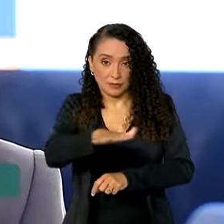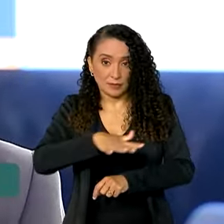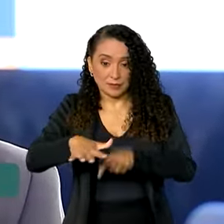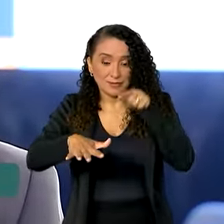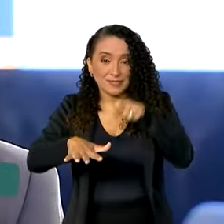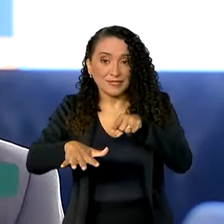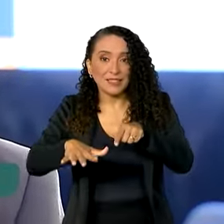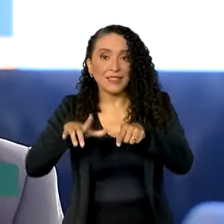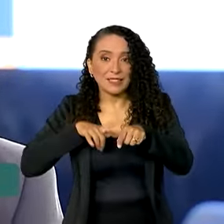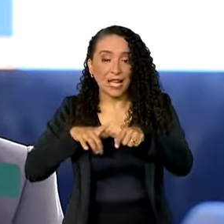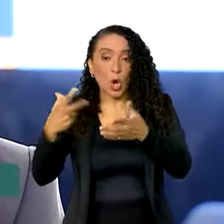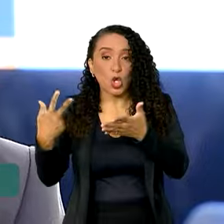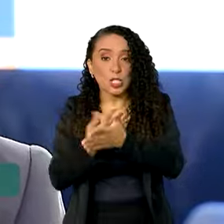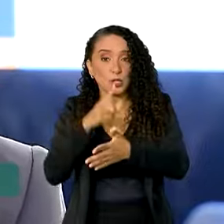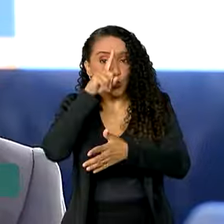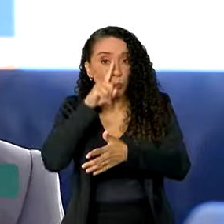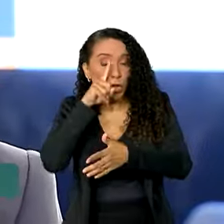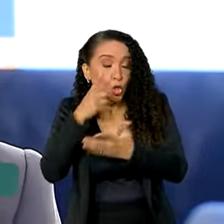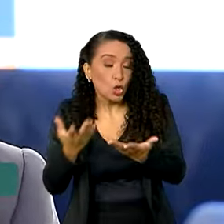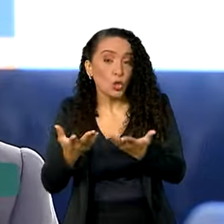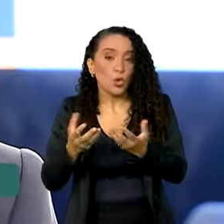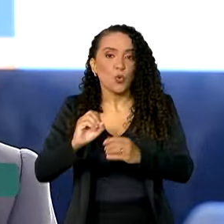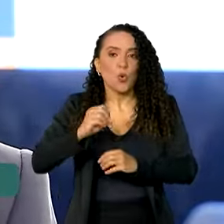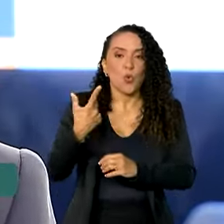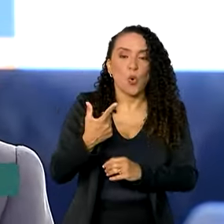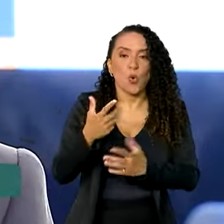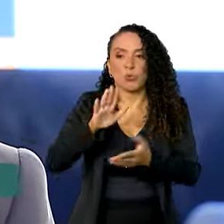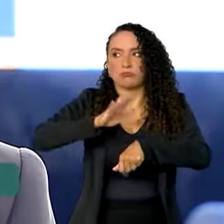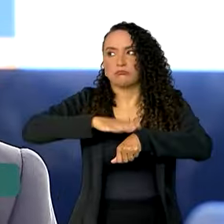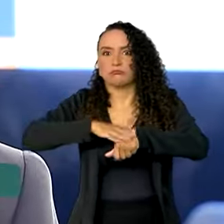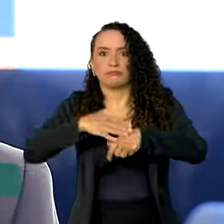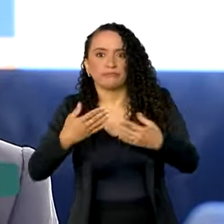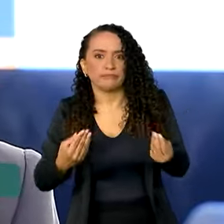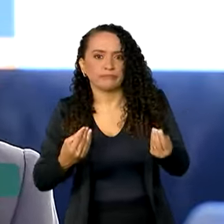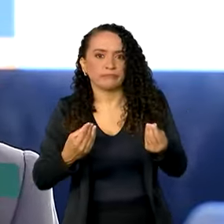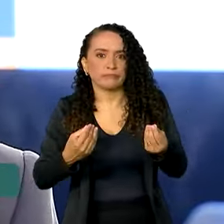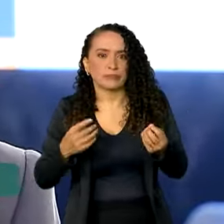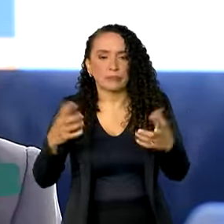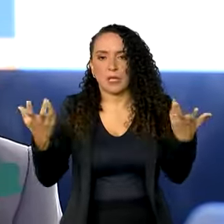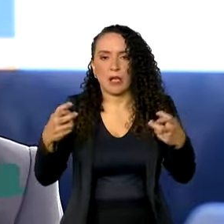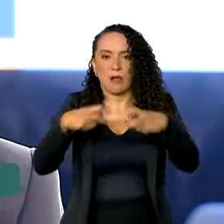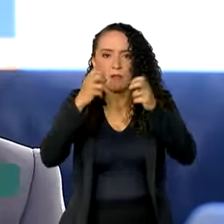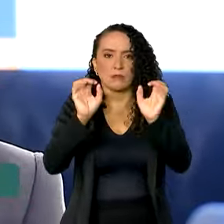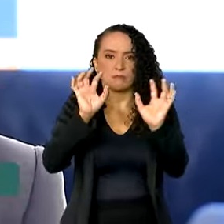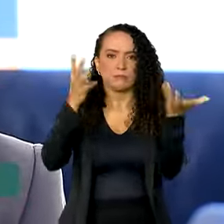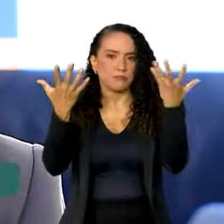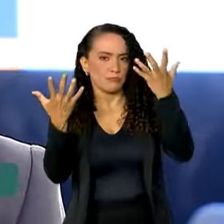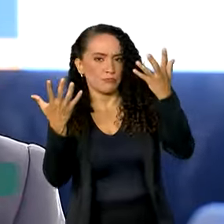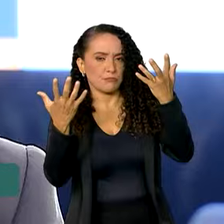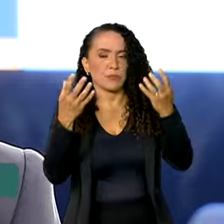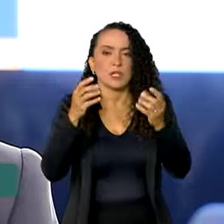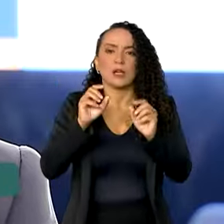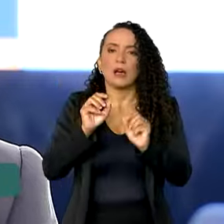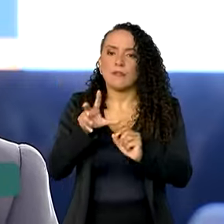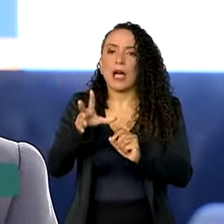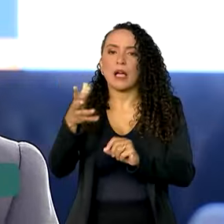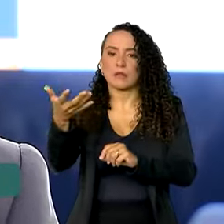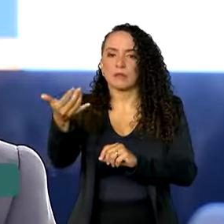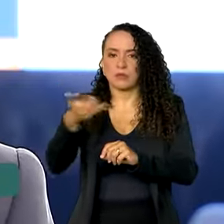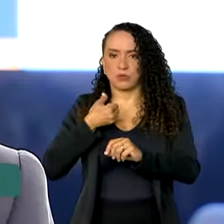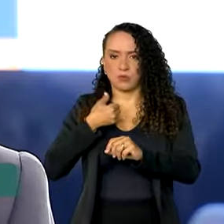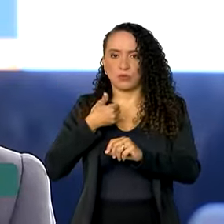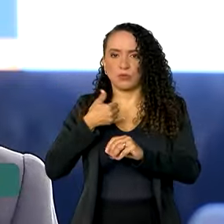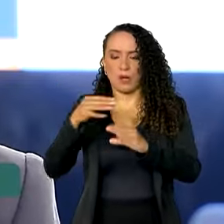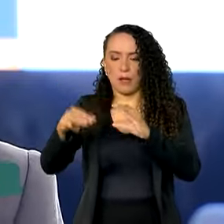está acontecendo o risco ou uma situação, um acidente climático, ela vai receber esse sinal